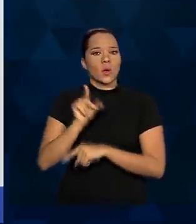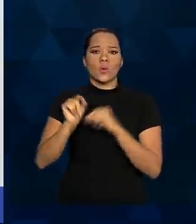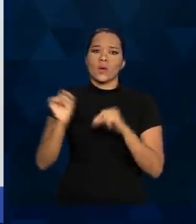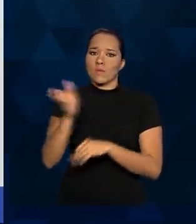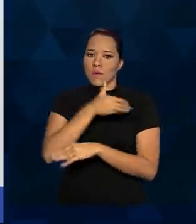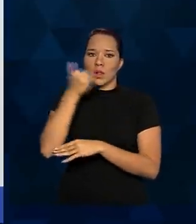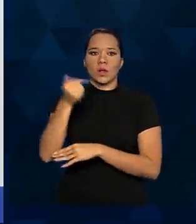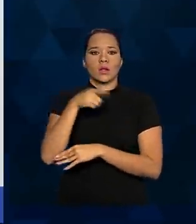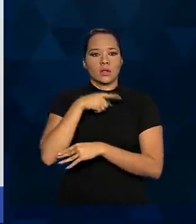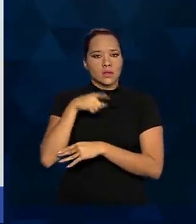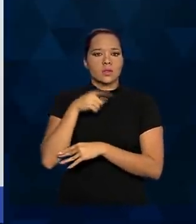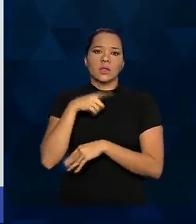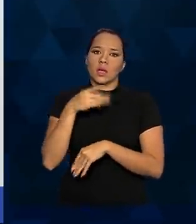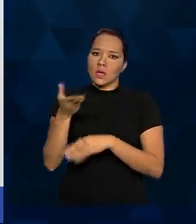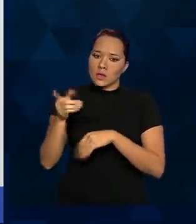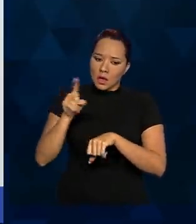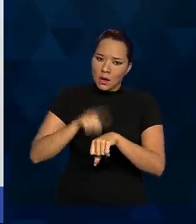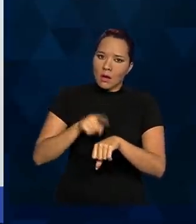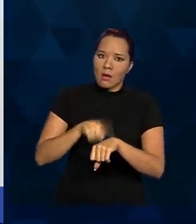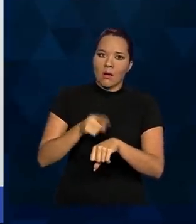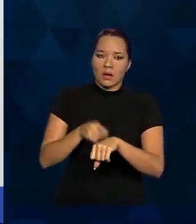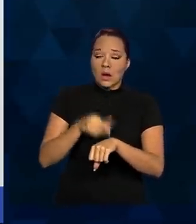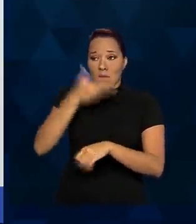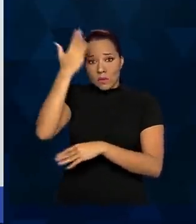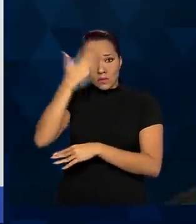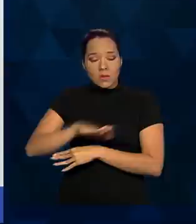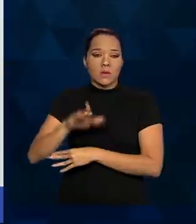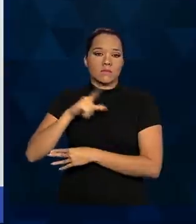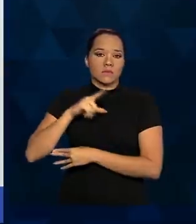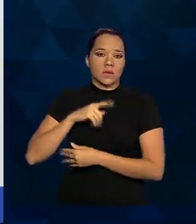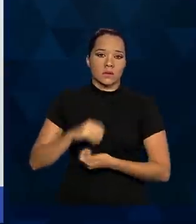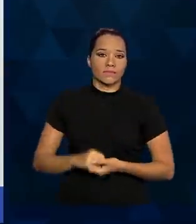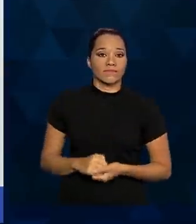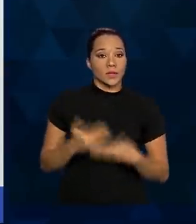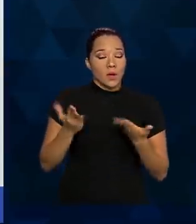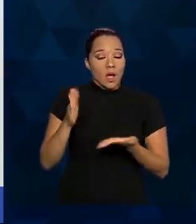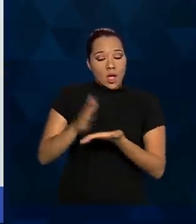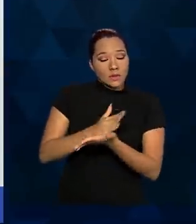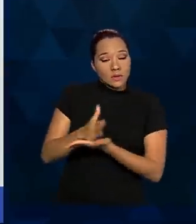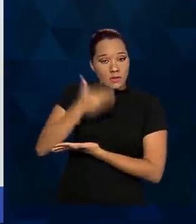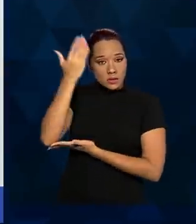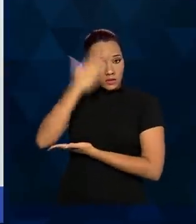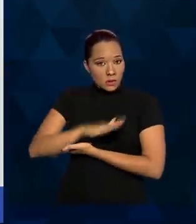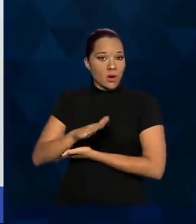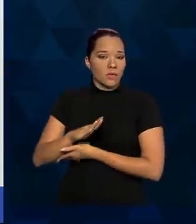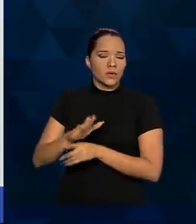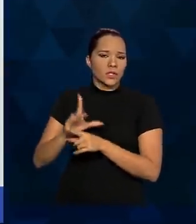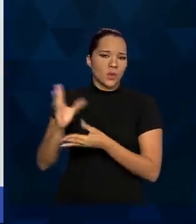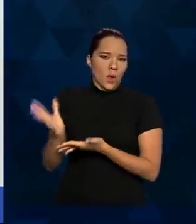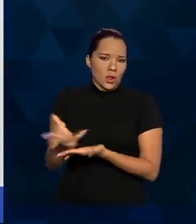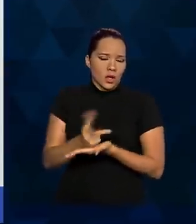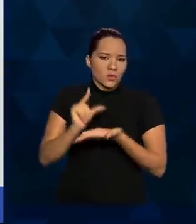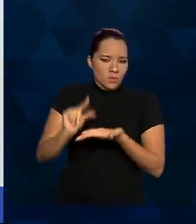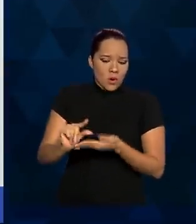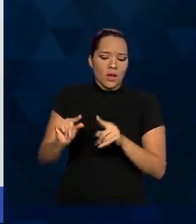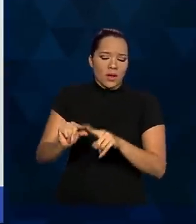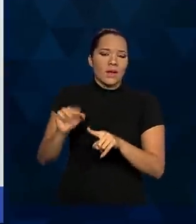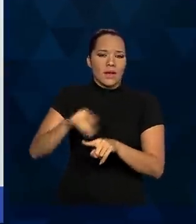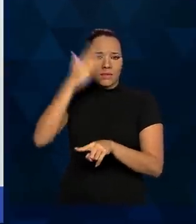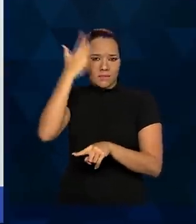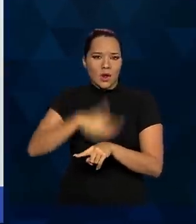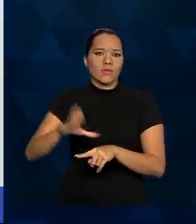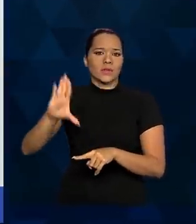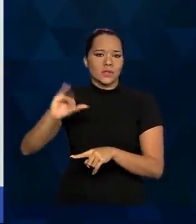existe naquele momento, com as evidências que se tem. Então, às vezes, as evidências de menor qualidade são, sim, evidências